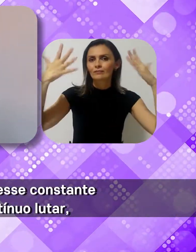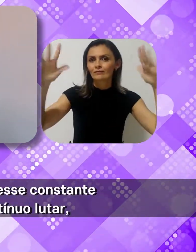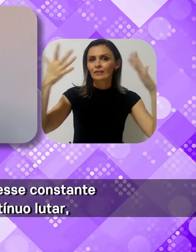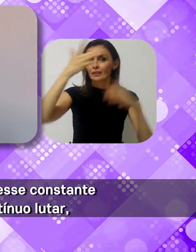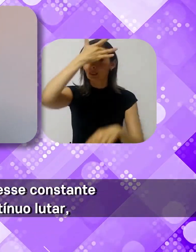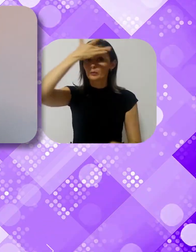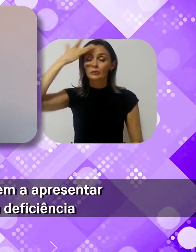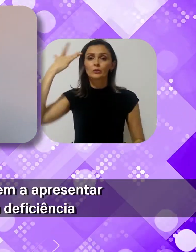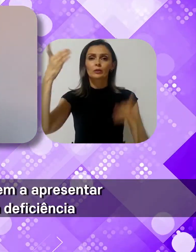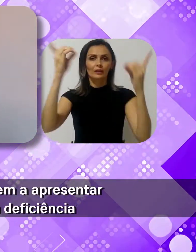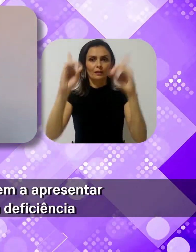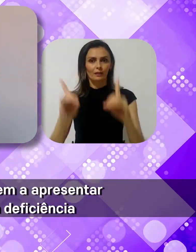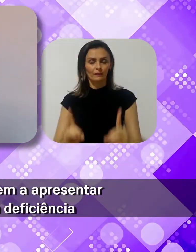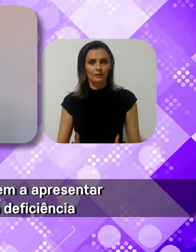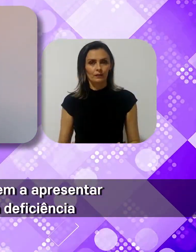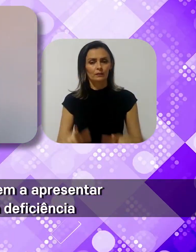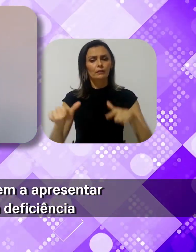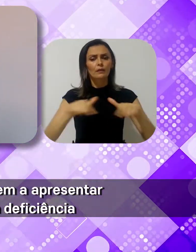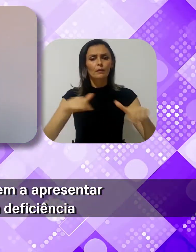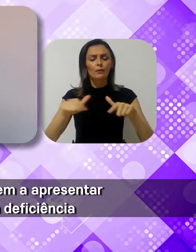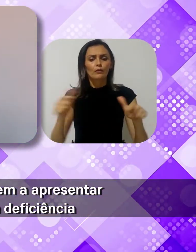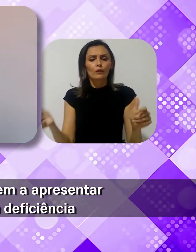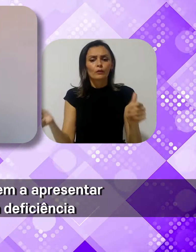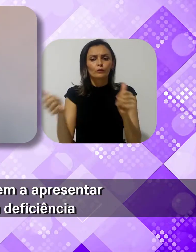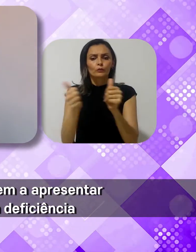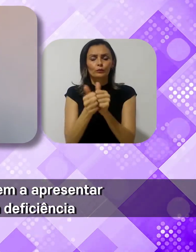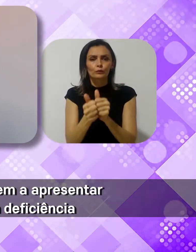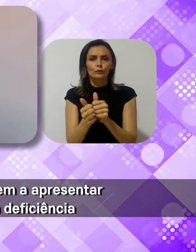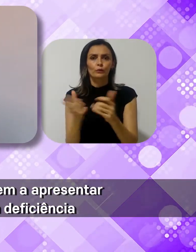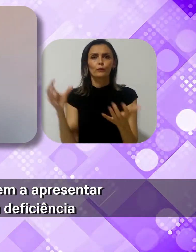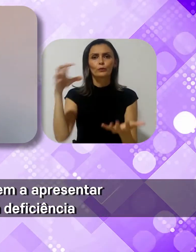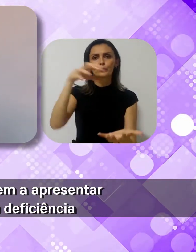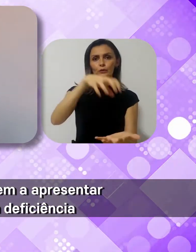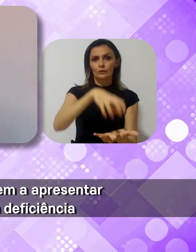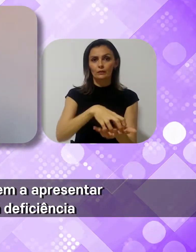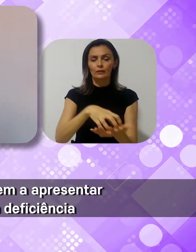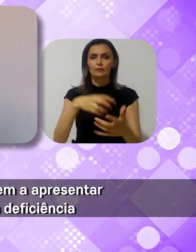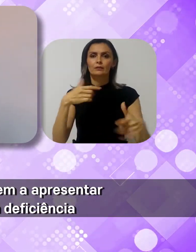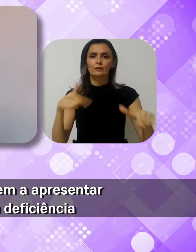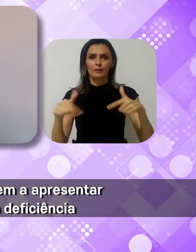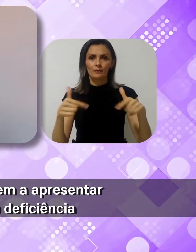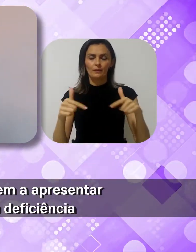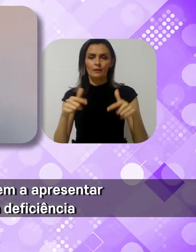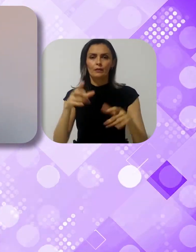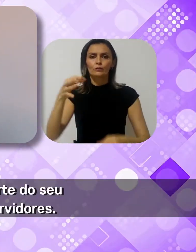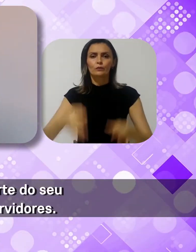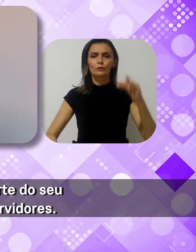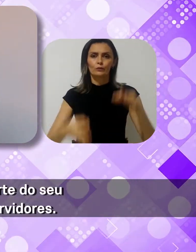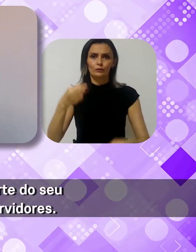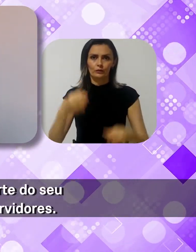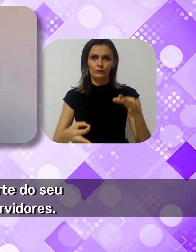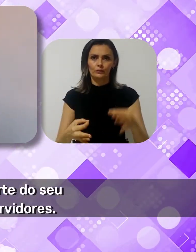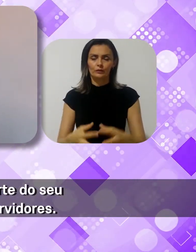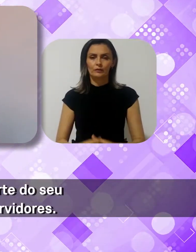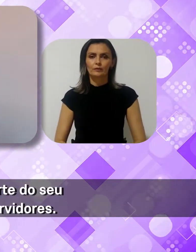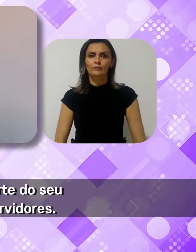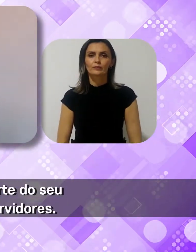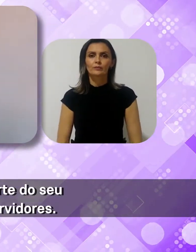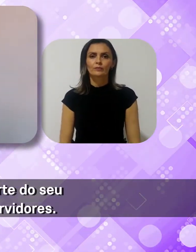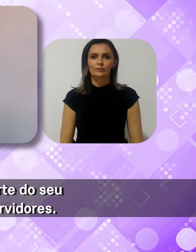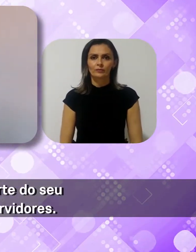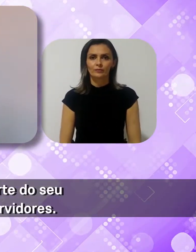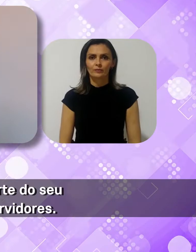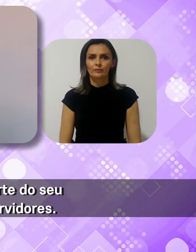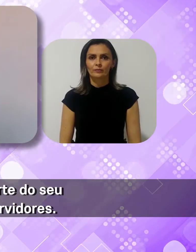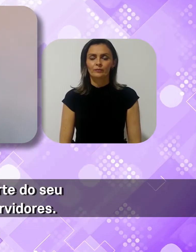contínuo lutar, é que o Judiciário vem a apresentar as pessoas com deficiência que fazem parte do seu